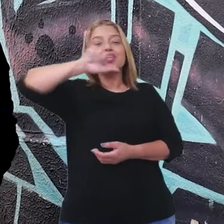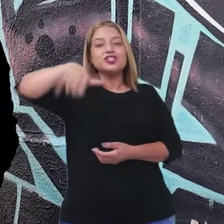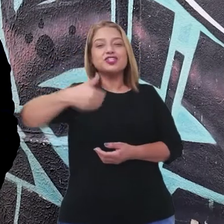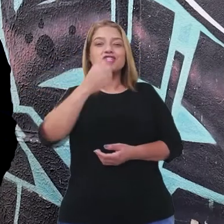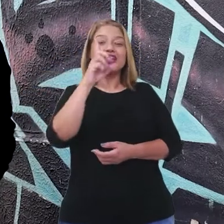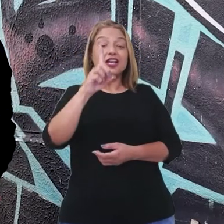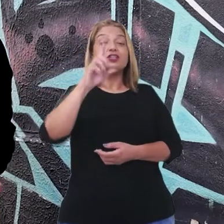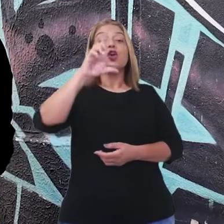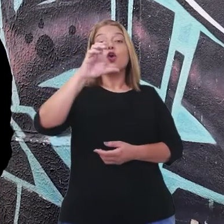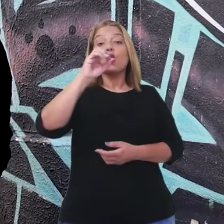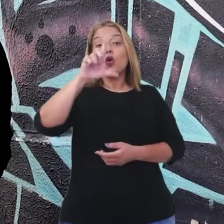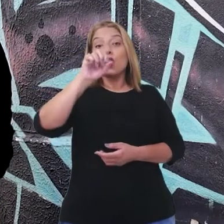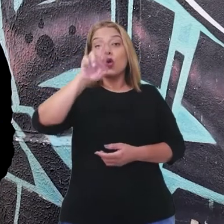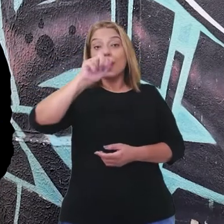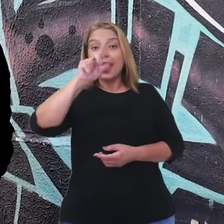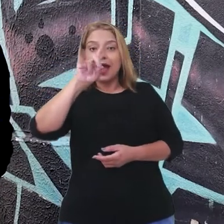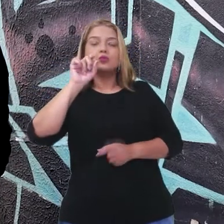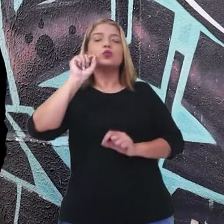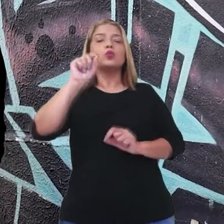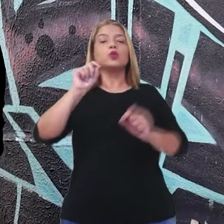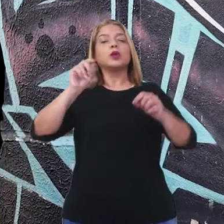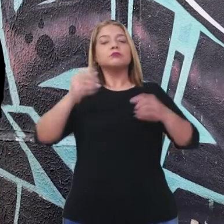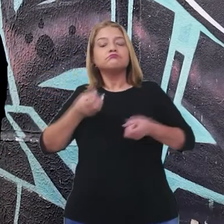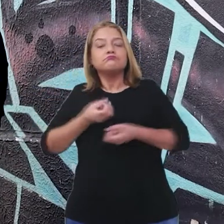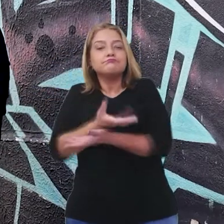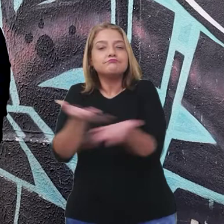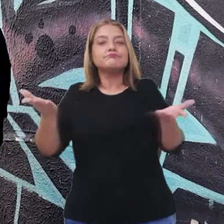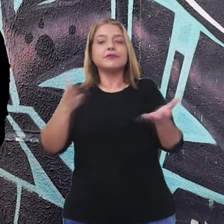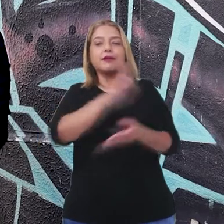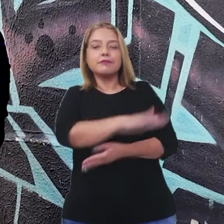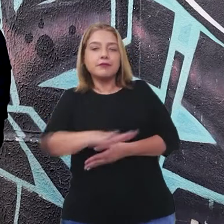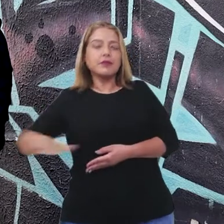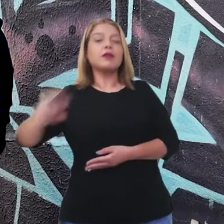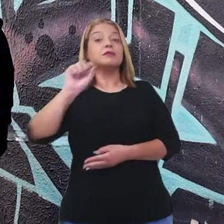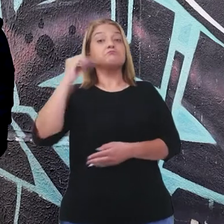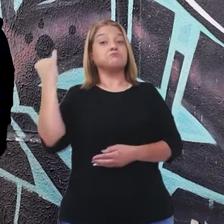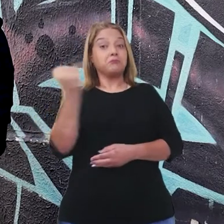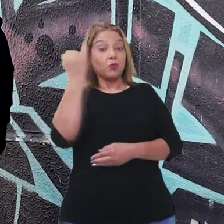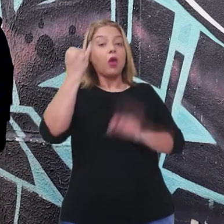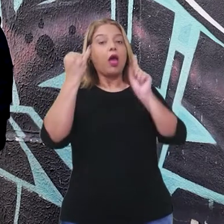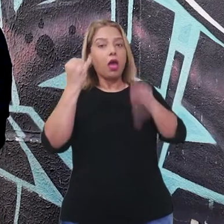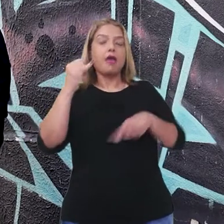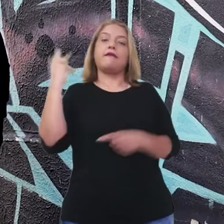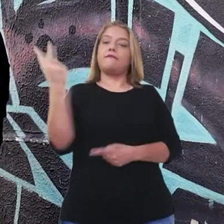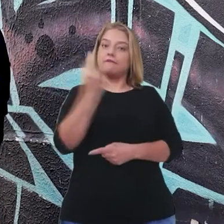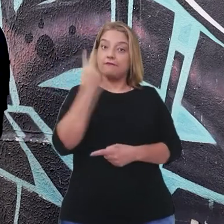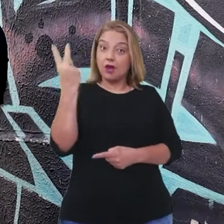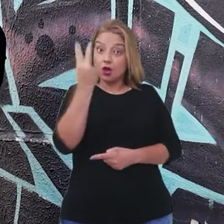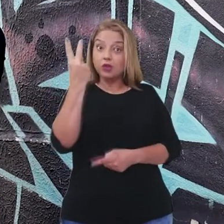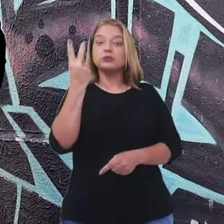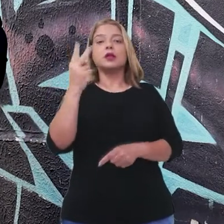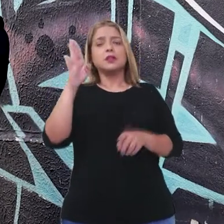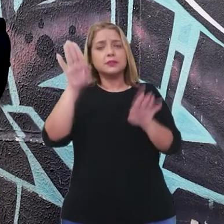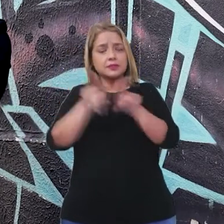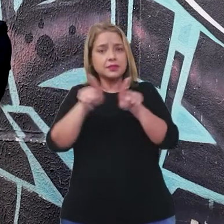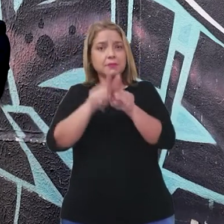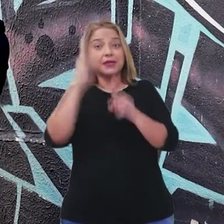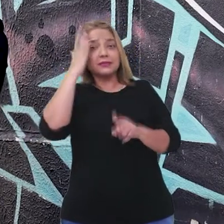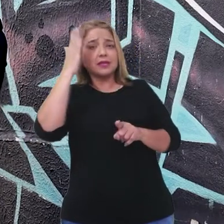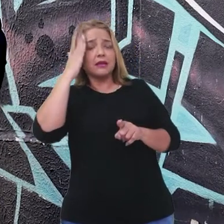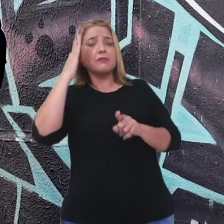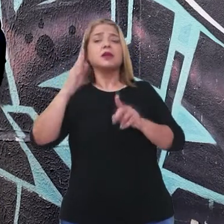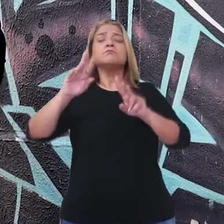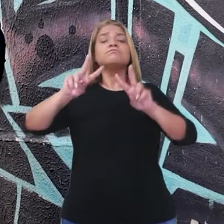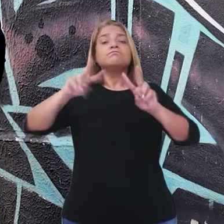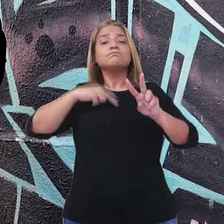que proporcionou para as crianças uma discussão muito importante. A valorização e o reconhecimento